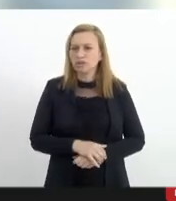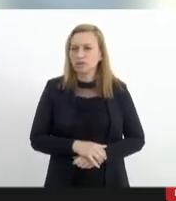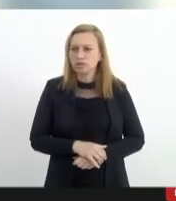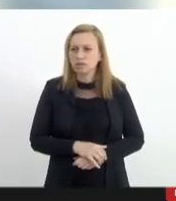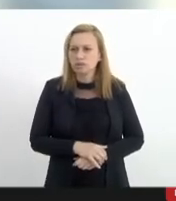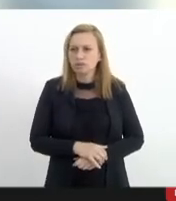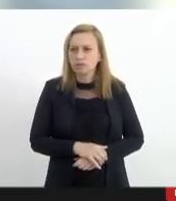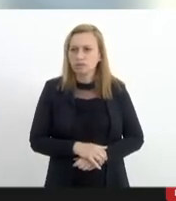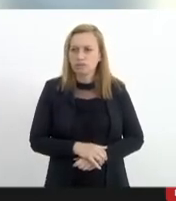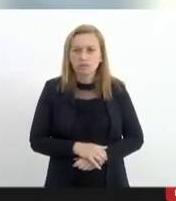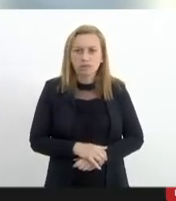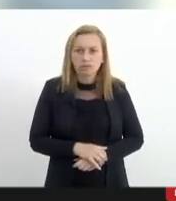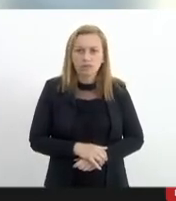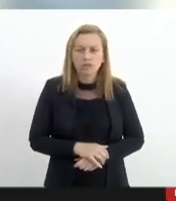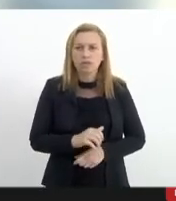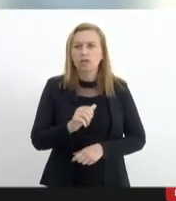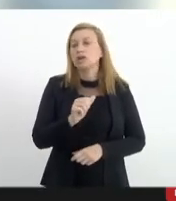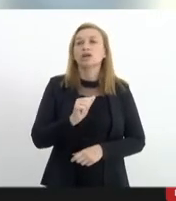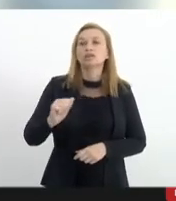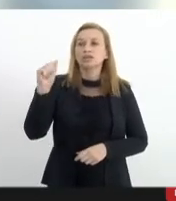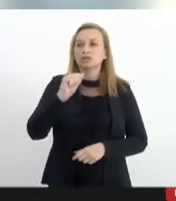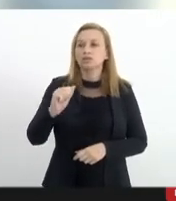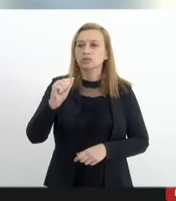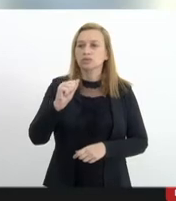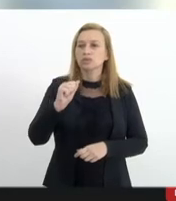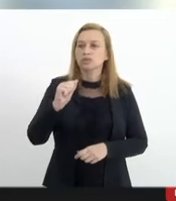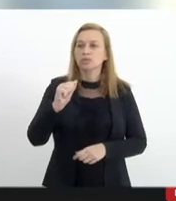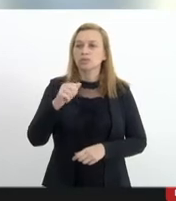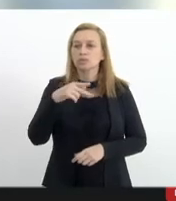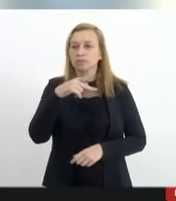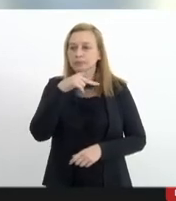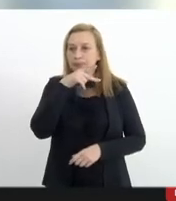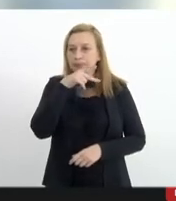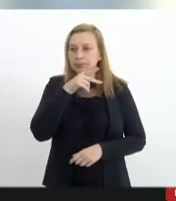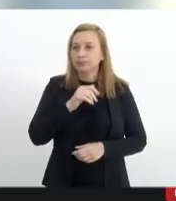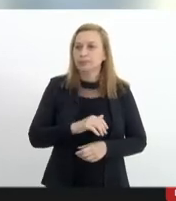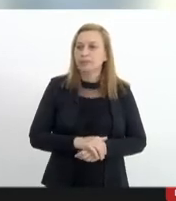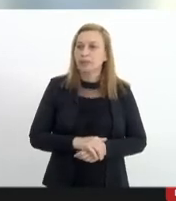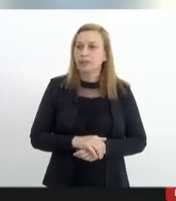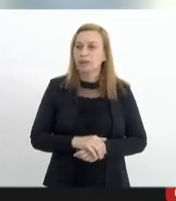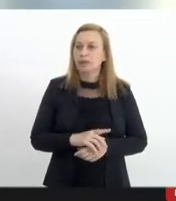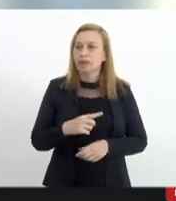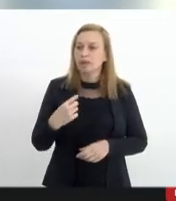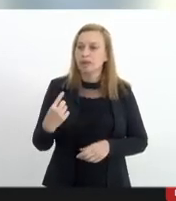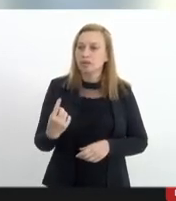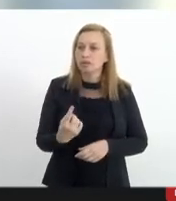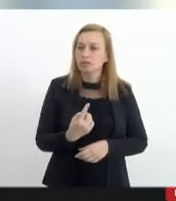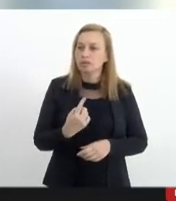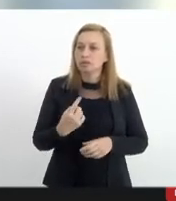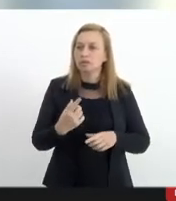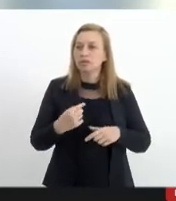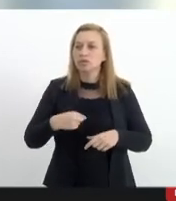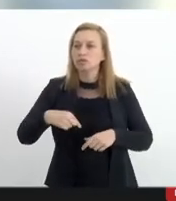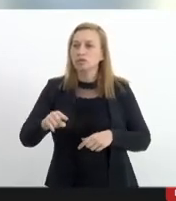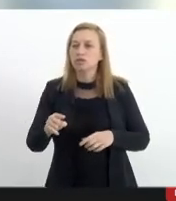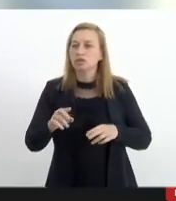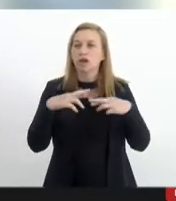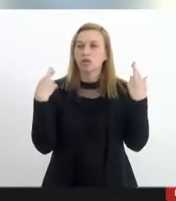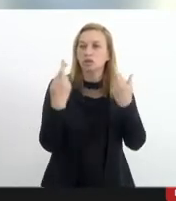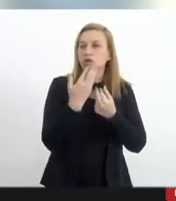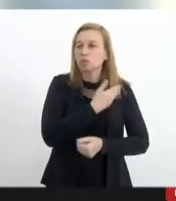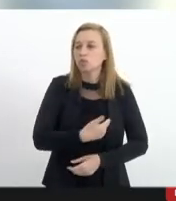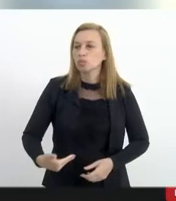Ramos assessor parlamentar da Polícia Militar que está aqui ao meu lado nós participamos de uma audiência pública com